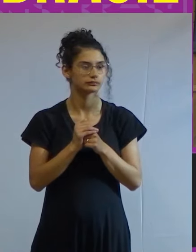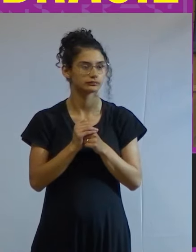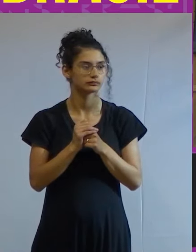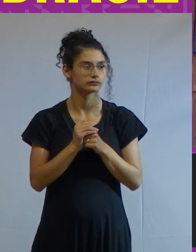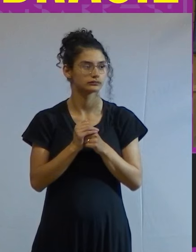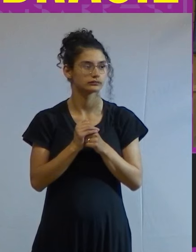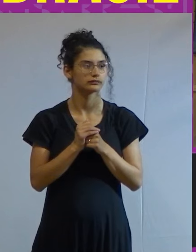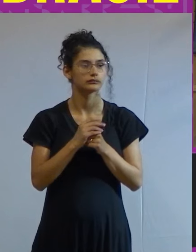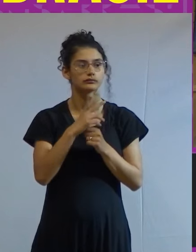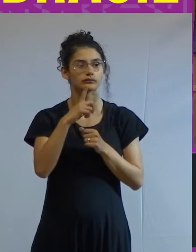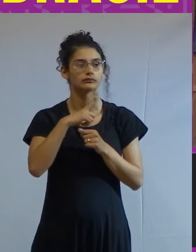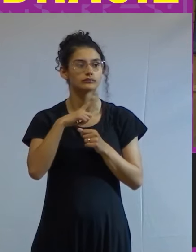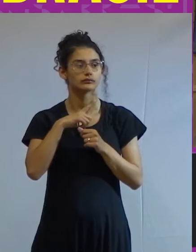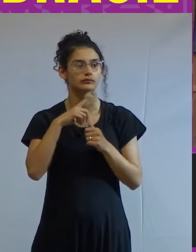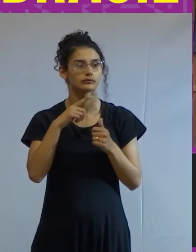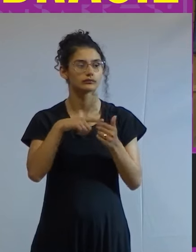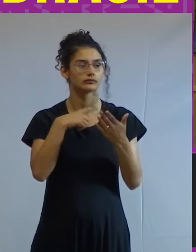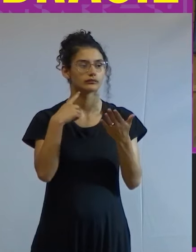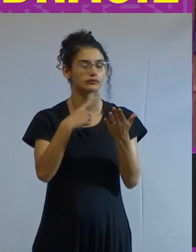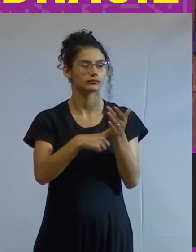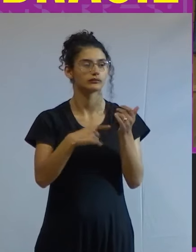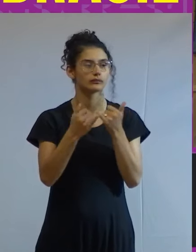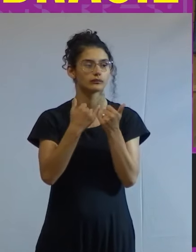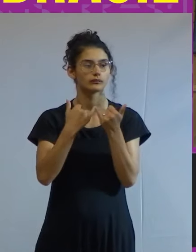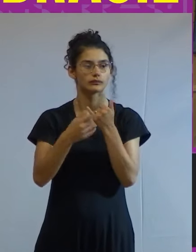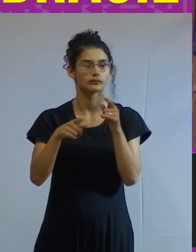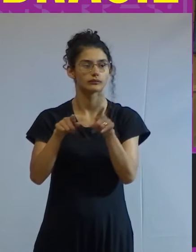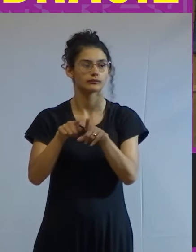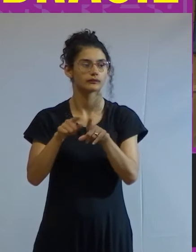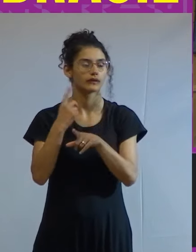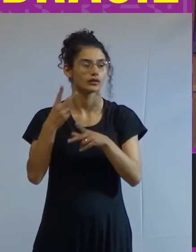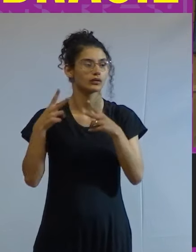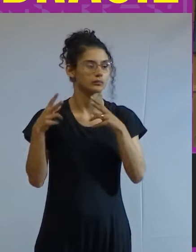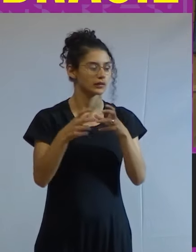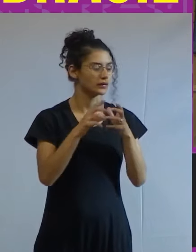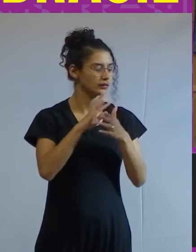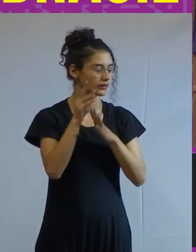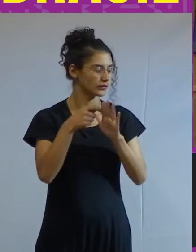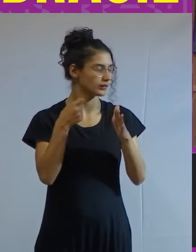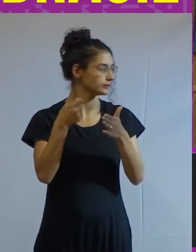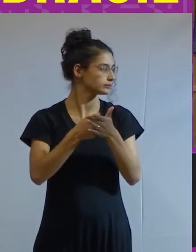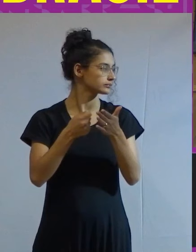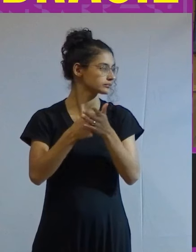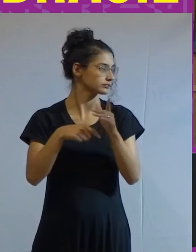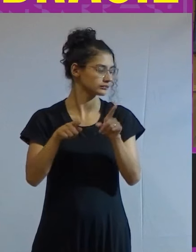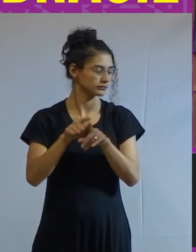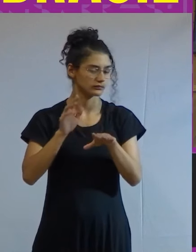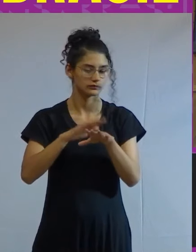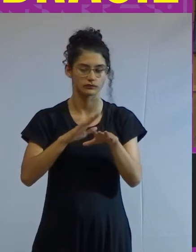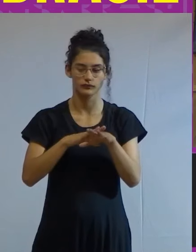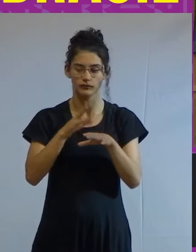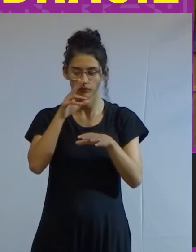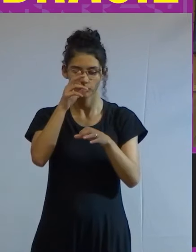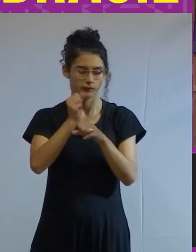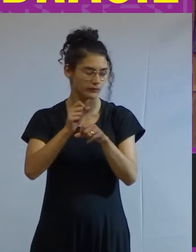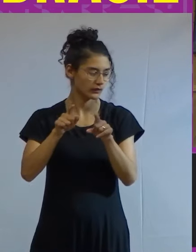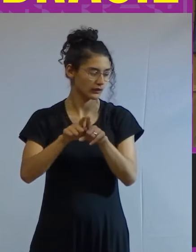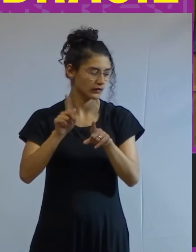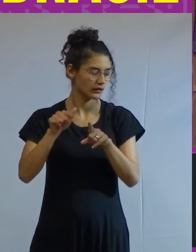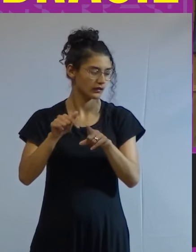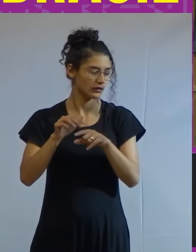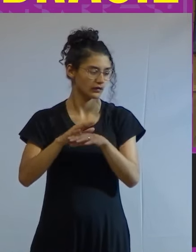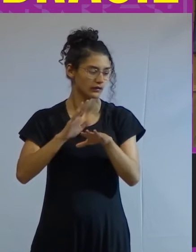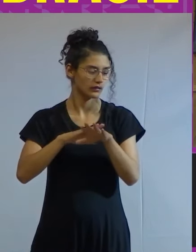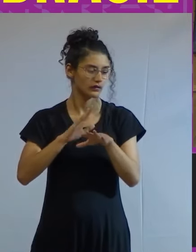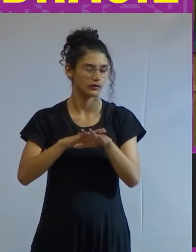houve um acordo parecem as duas análises para insistir na situação de camisa de força que a esquerda se